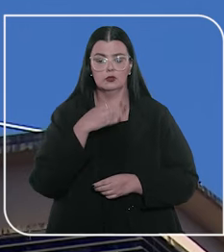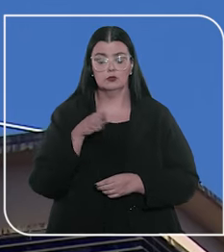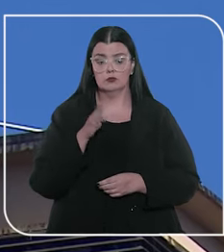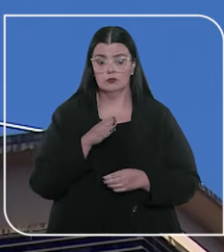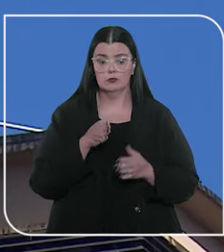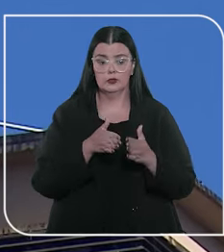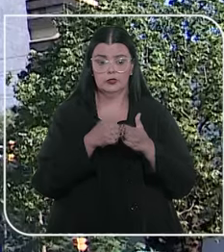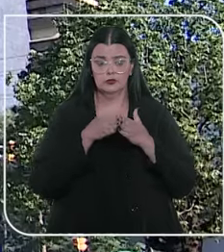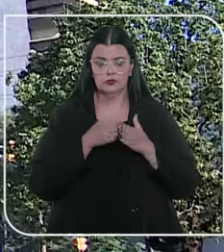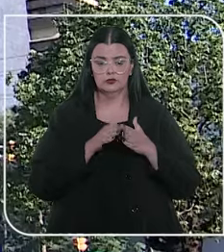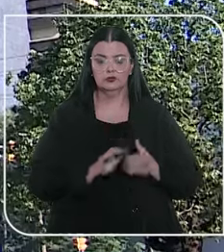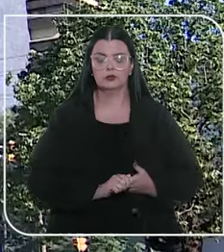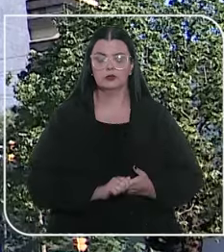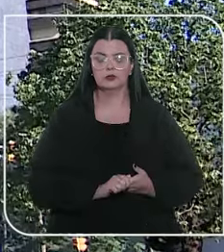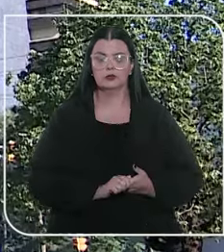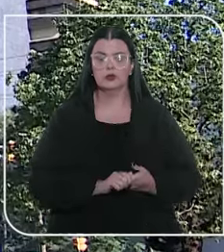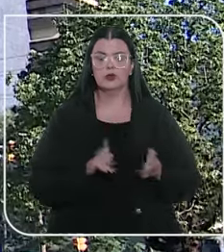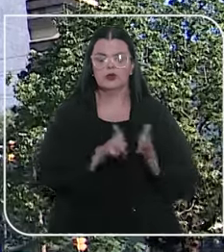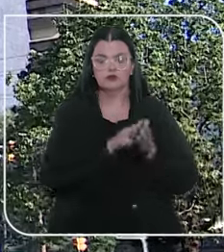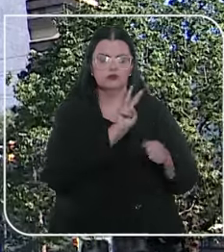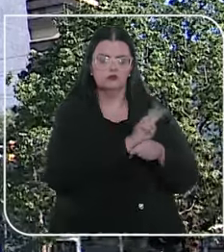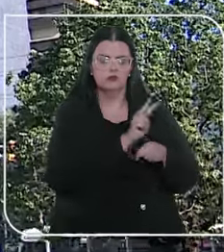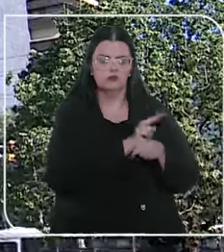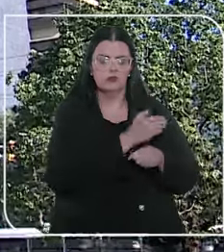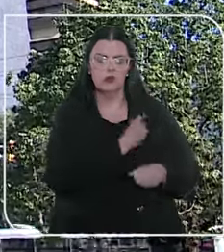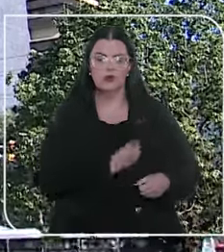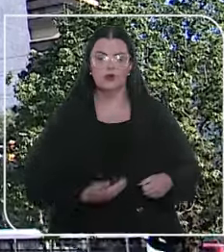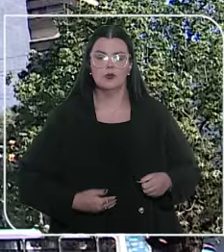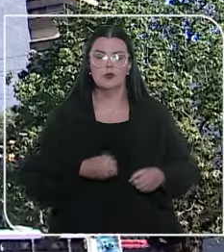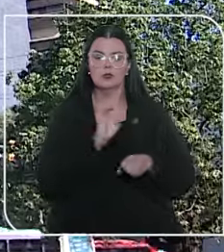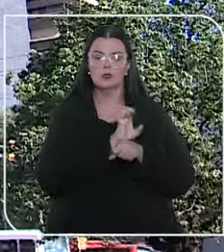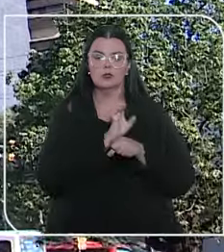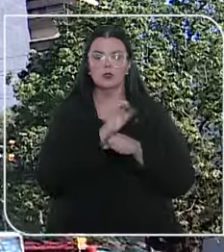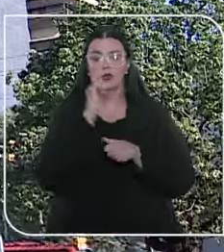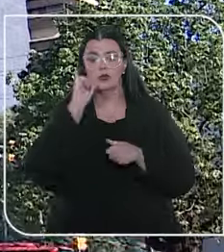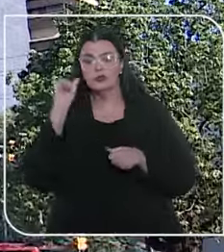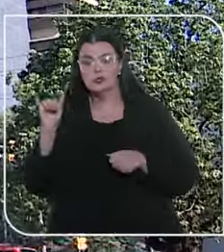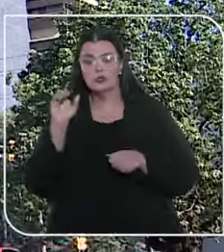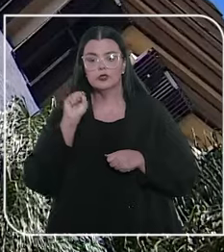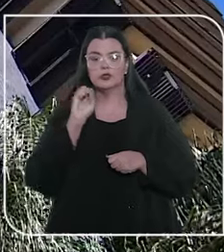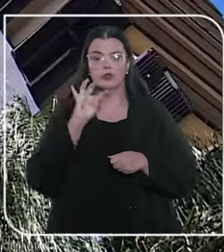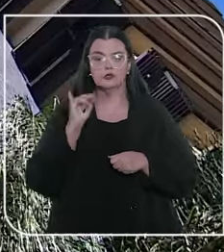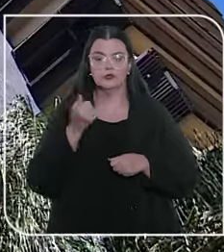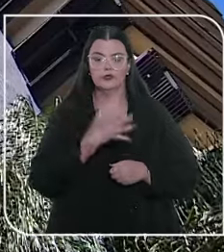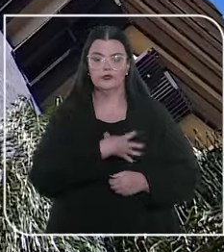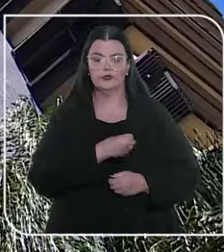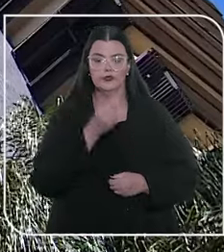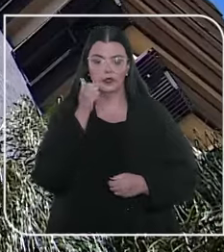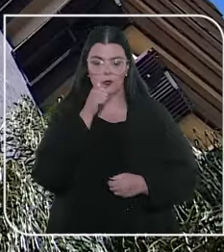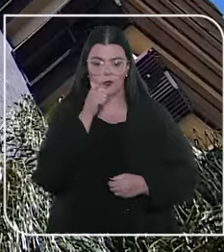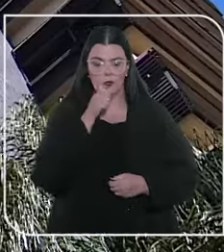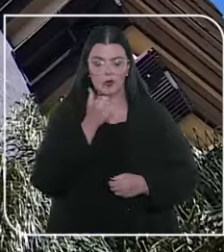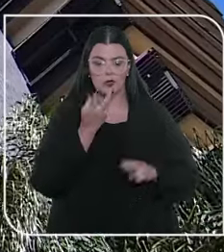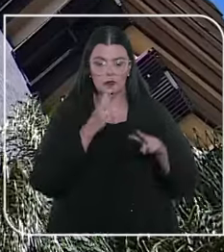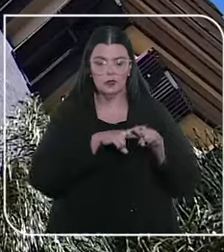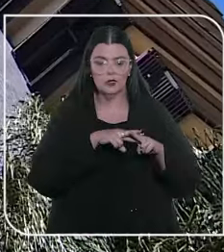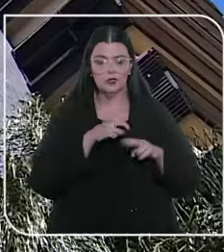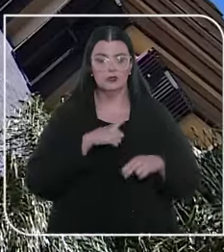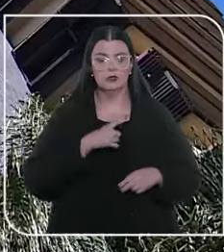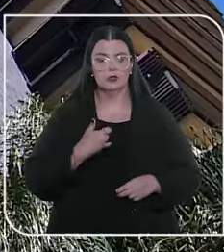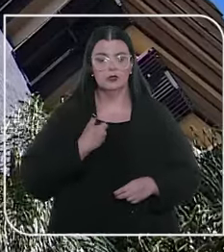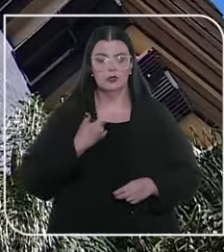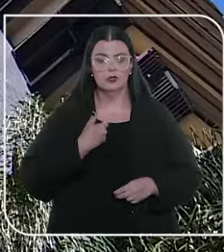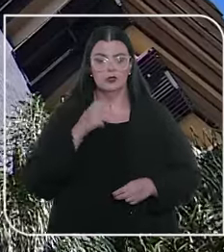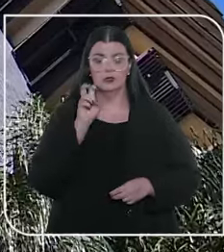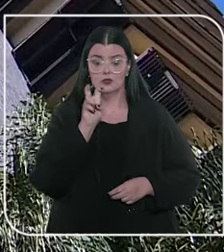denegou o pedido. A Defensoria Pública da União do Estado alegou ao STJ que as filhas da detenta, uma